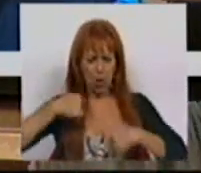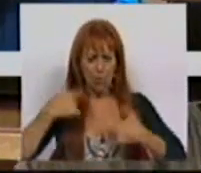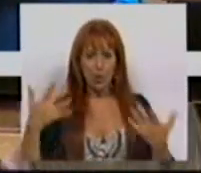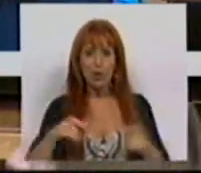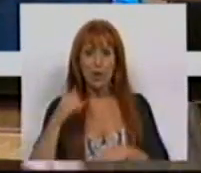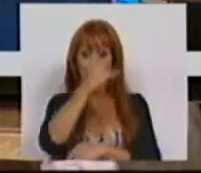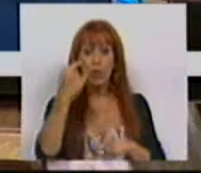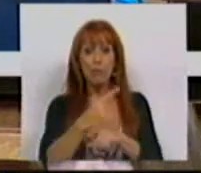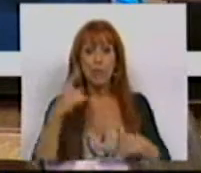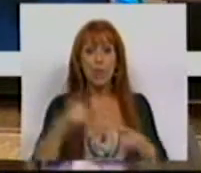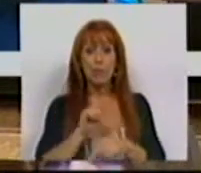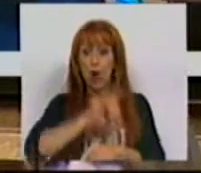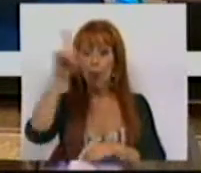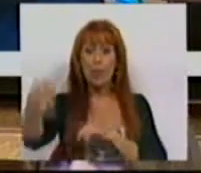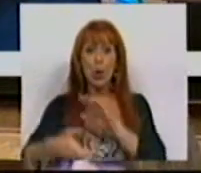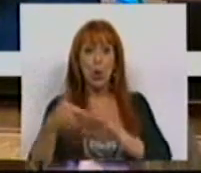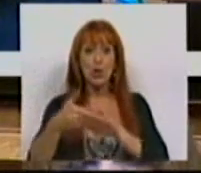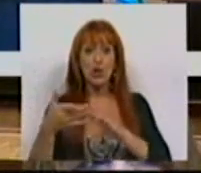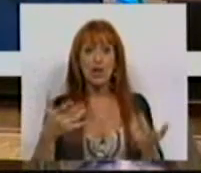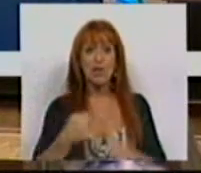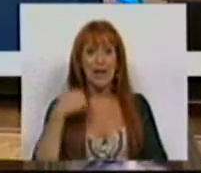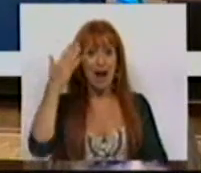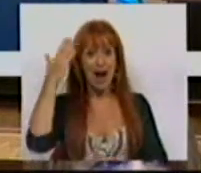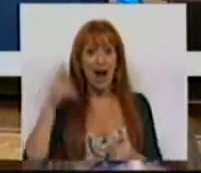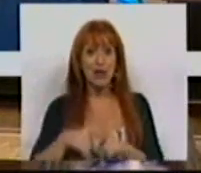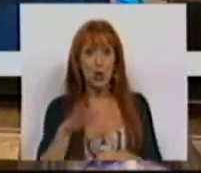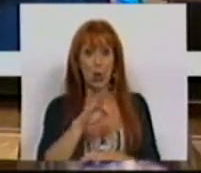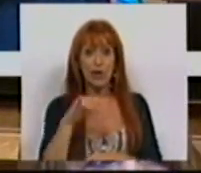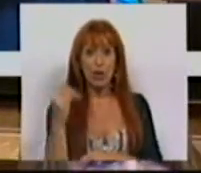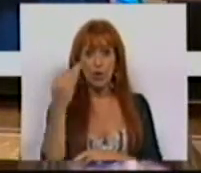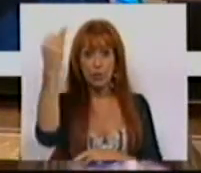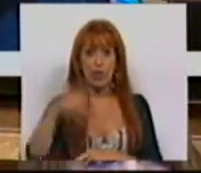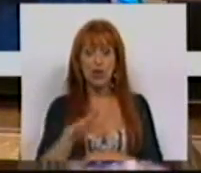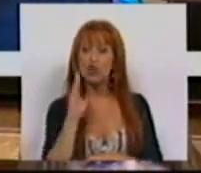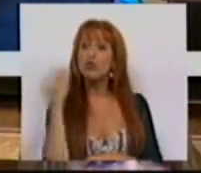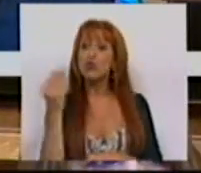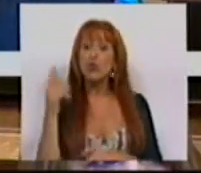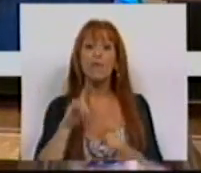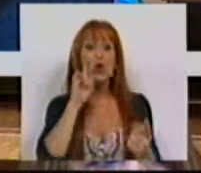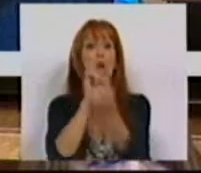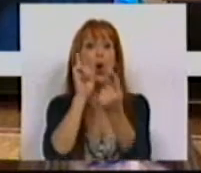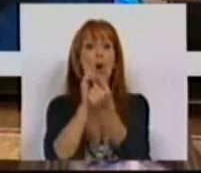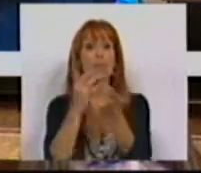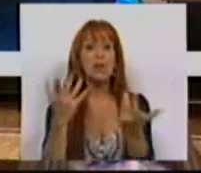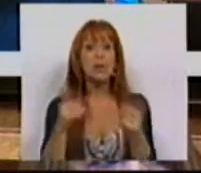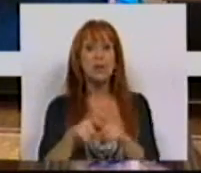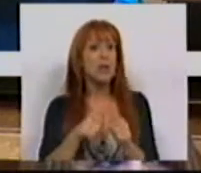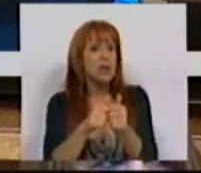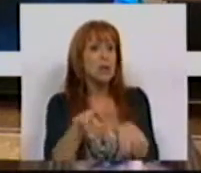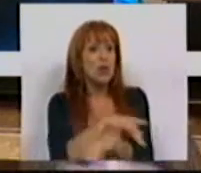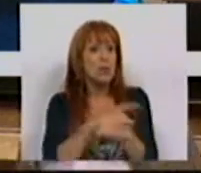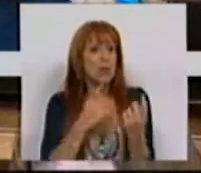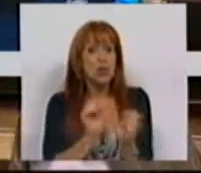segunda causa de ida às urgências e calcula-se que 42% dos adolescentes atendidos não eram seguidos em nenhuma